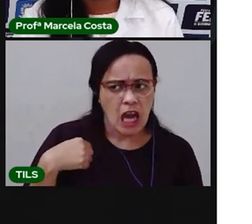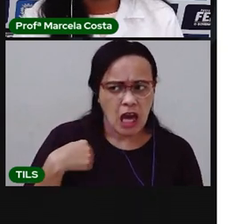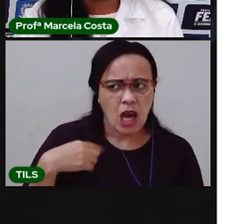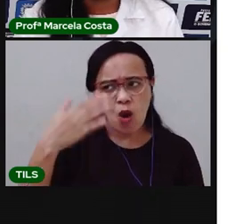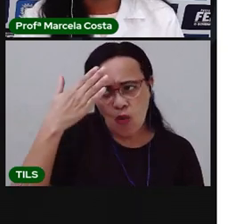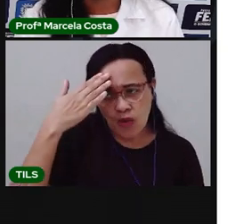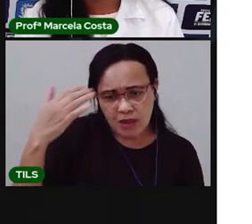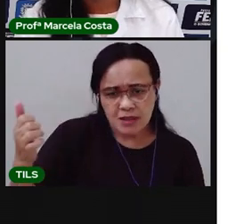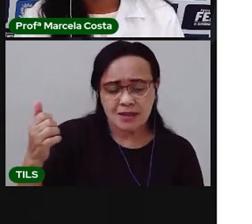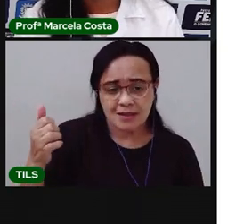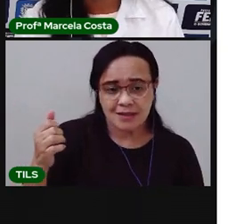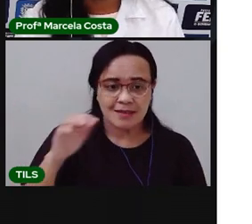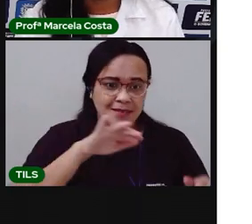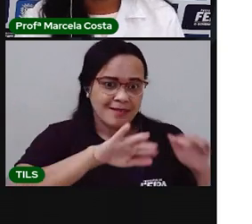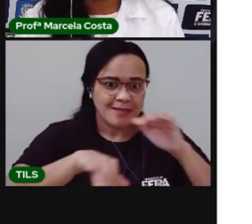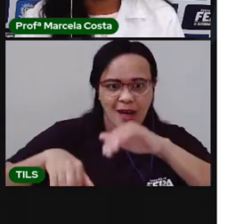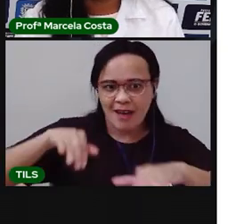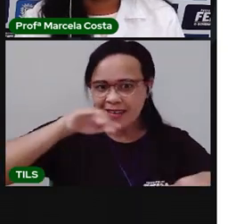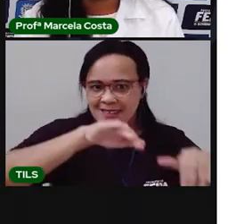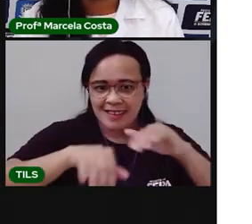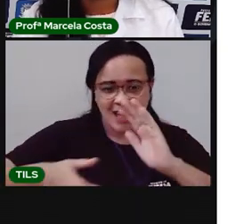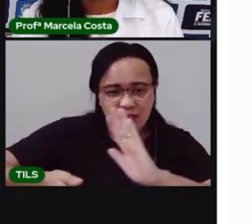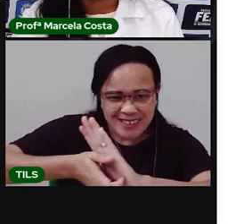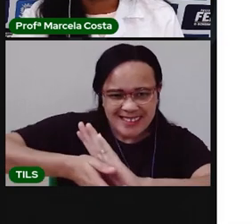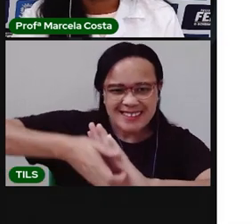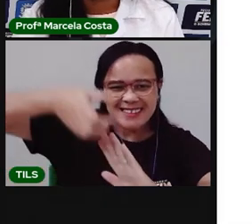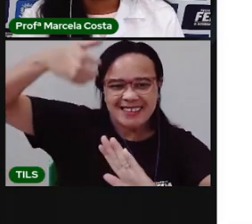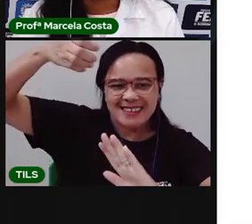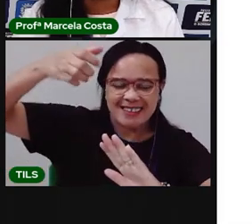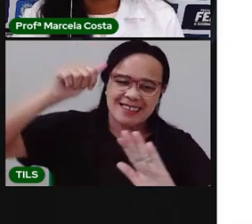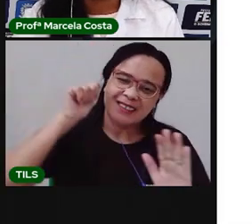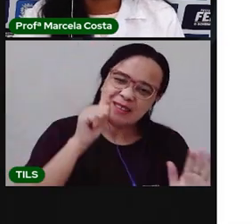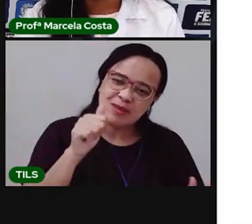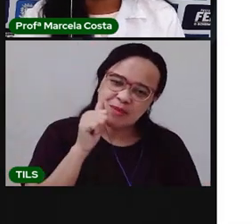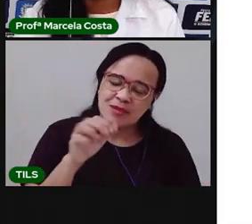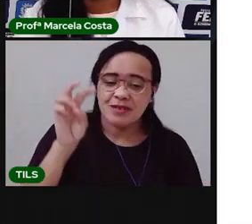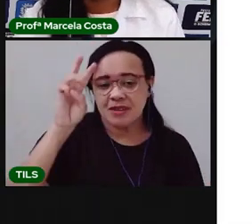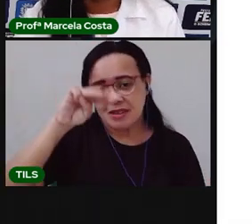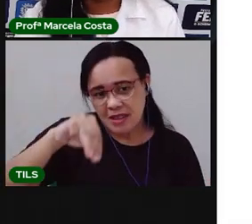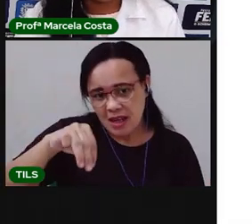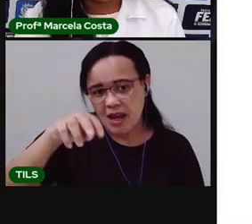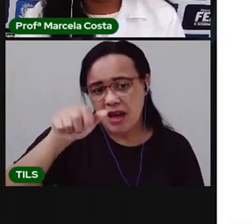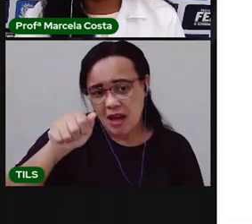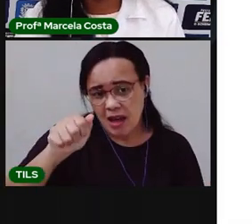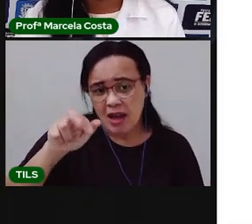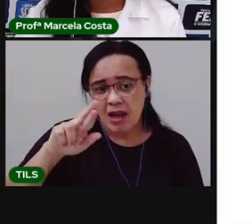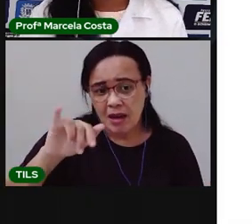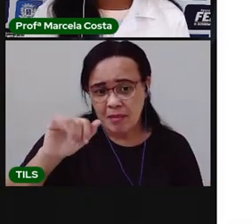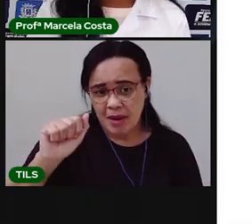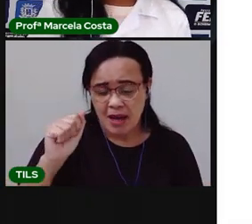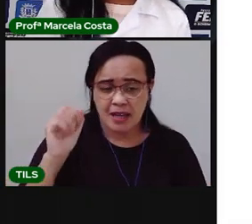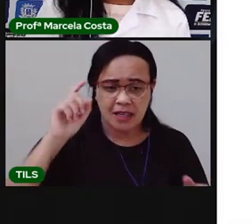tirava Maria do fundo do mar.